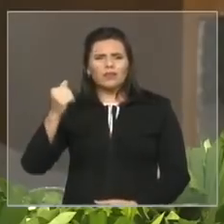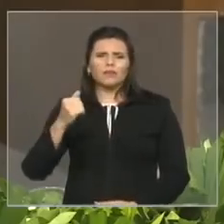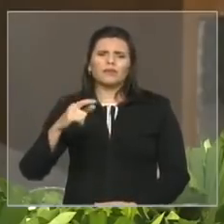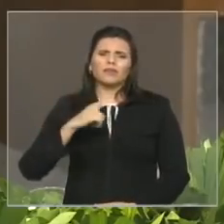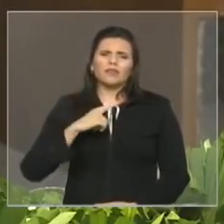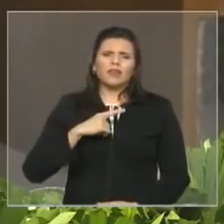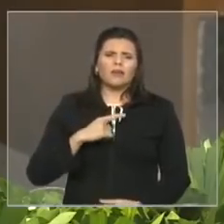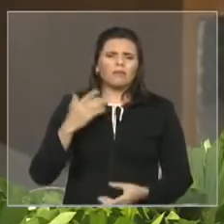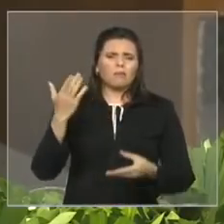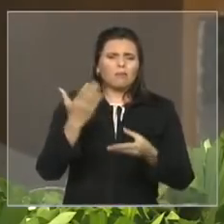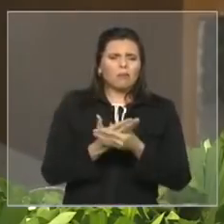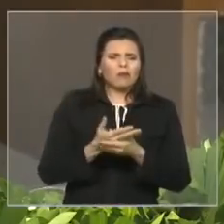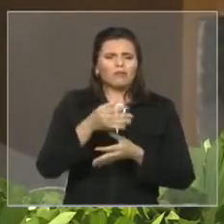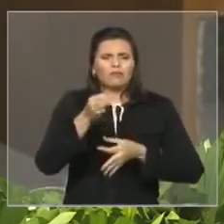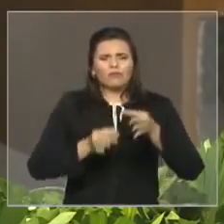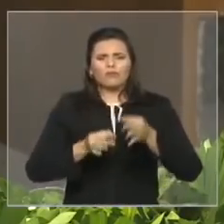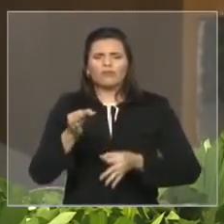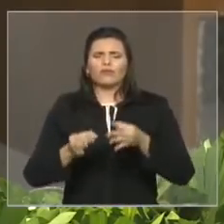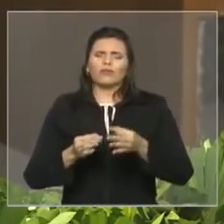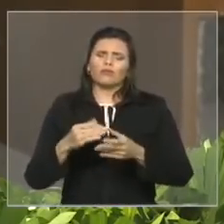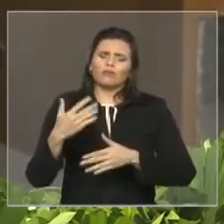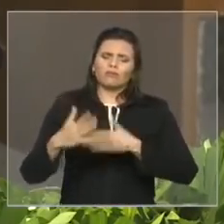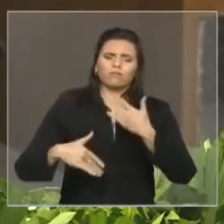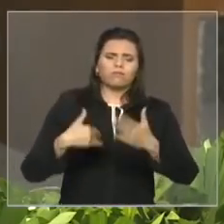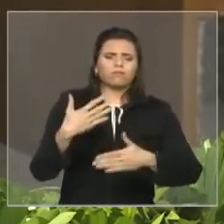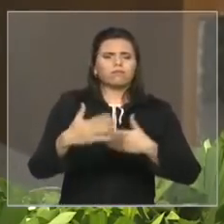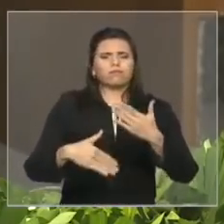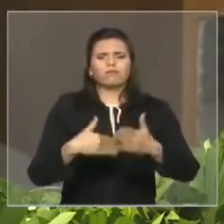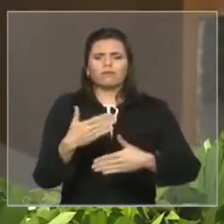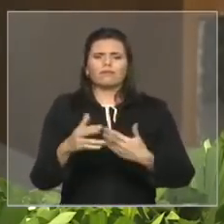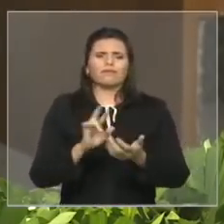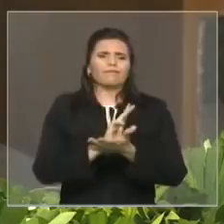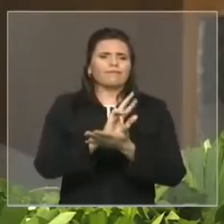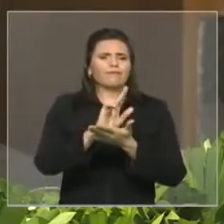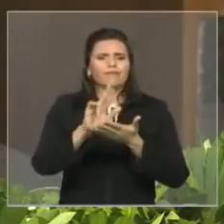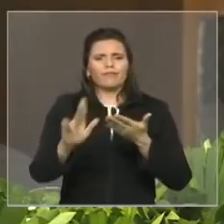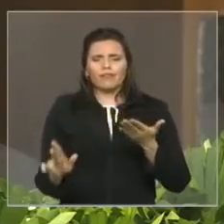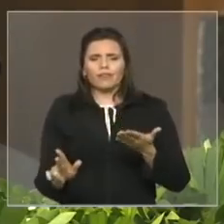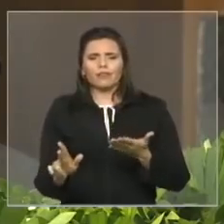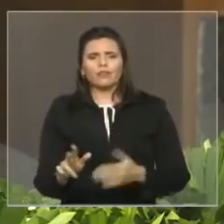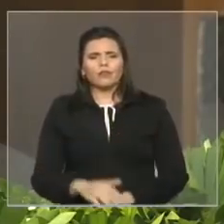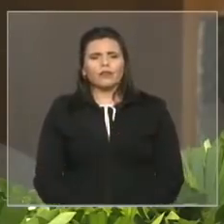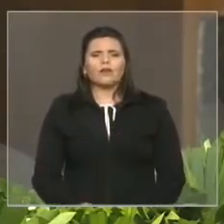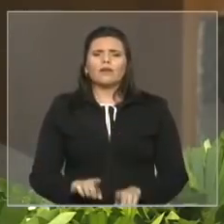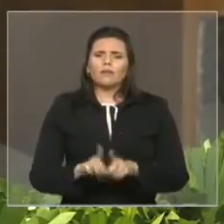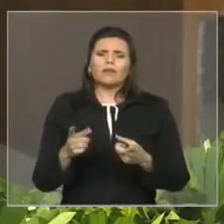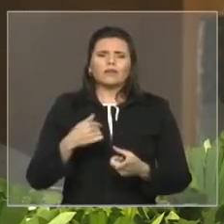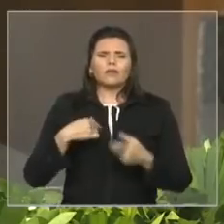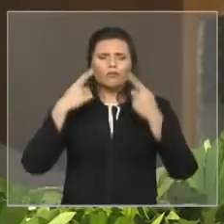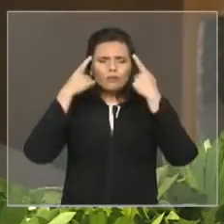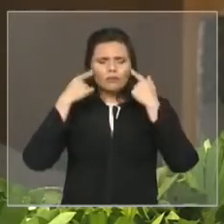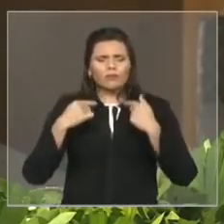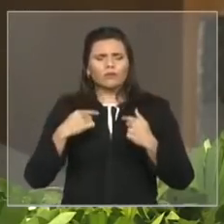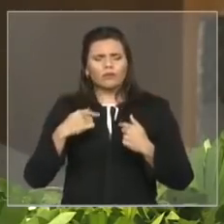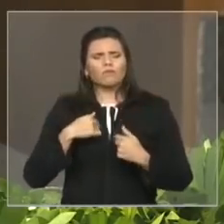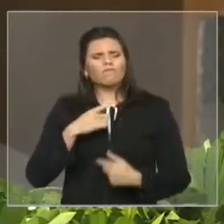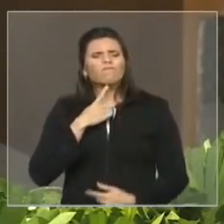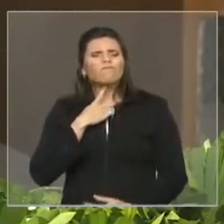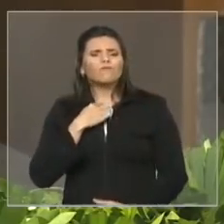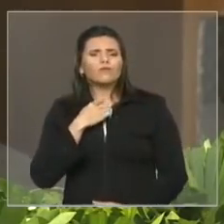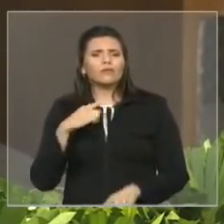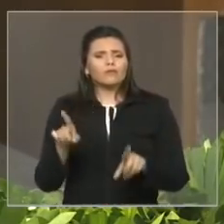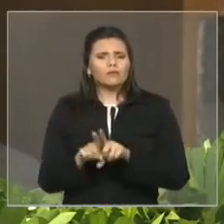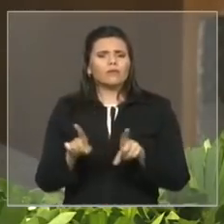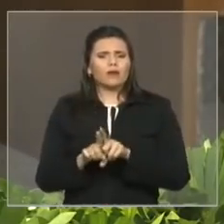cercam essas creches são dezenas e eu com muita humildade mas com muita disposição para